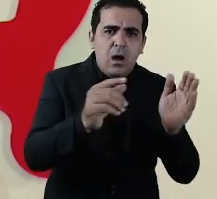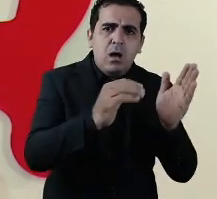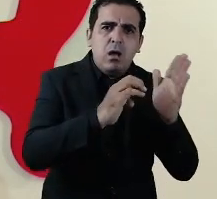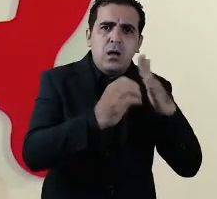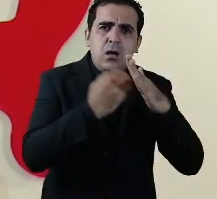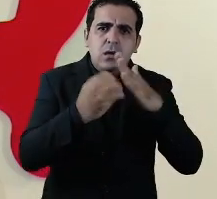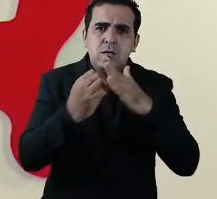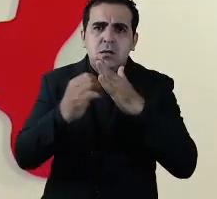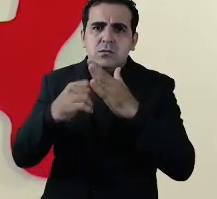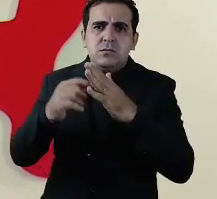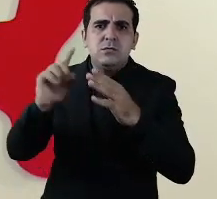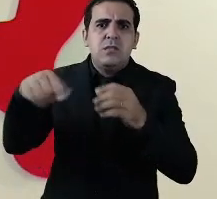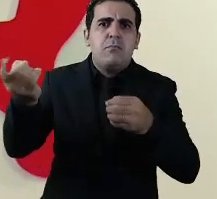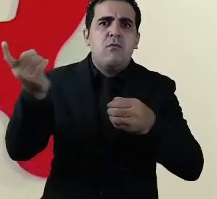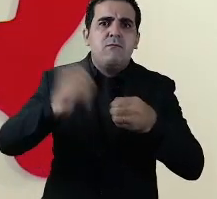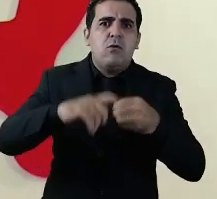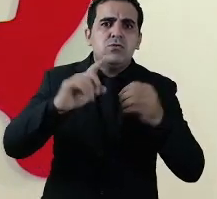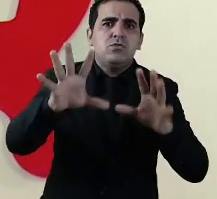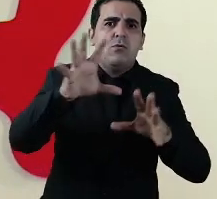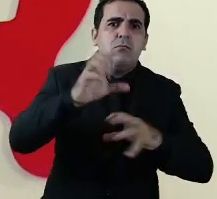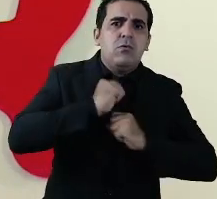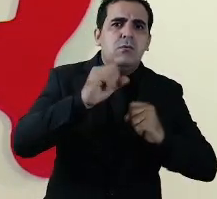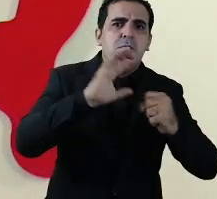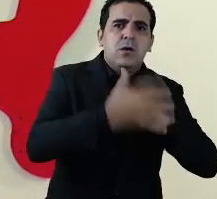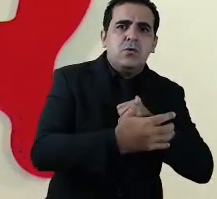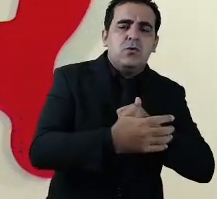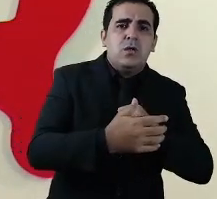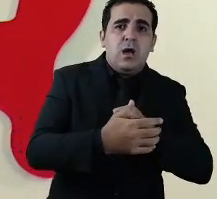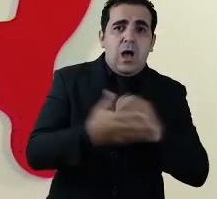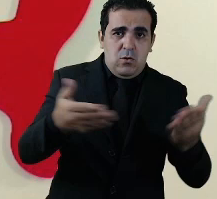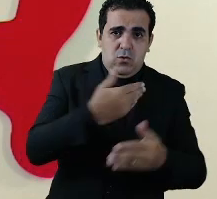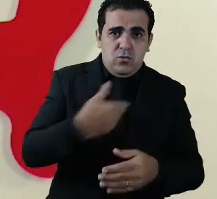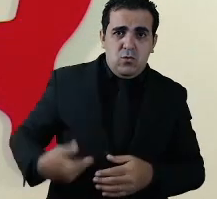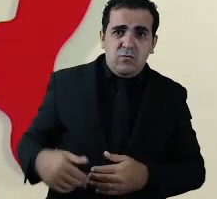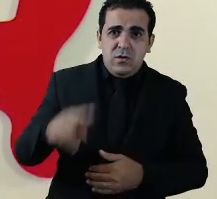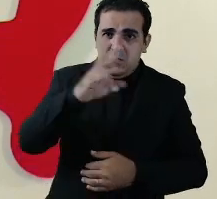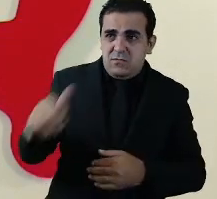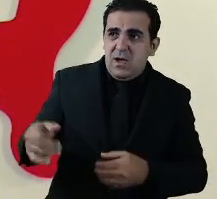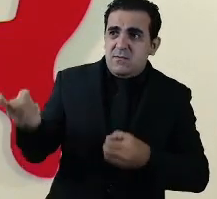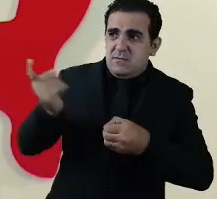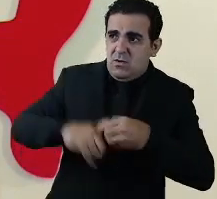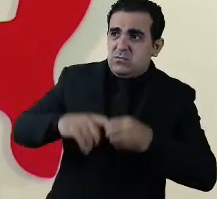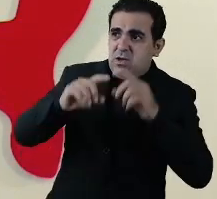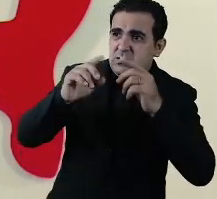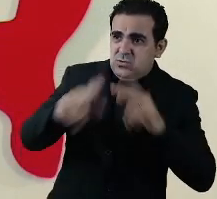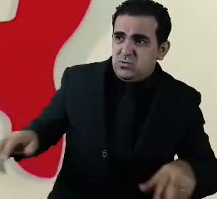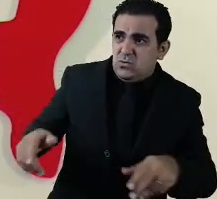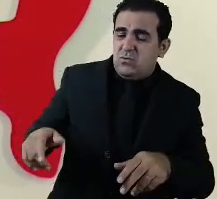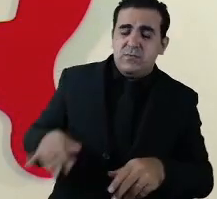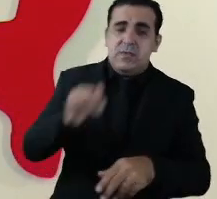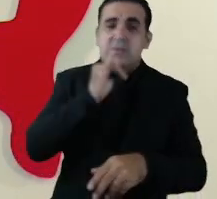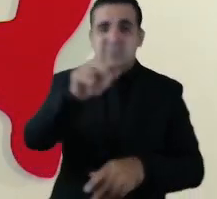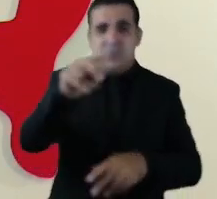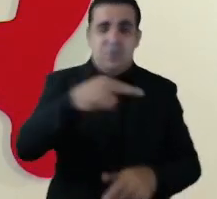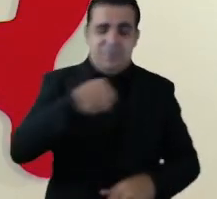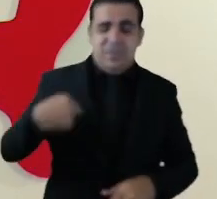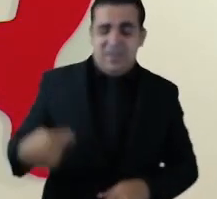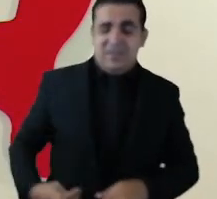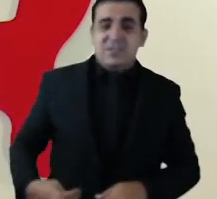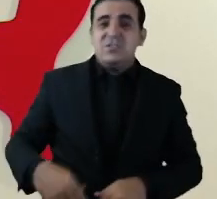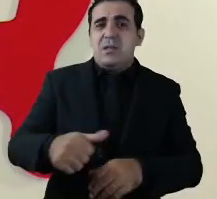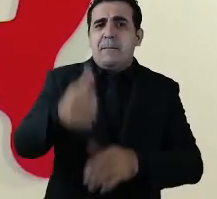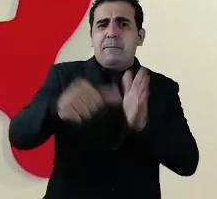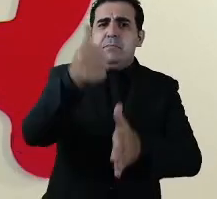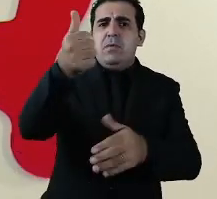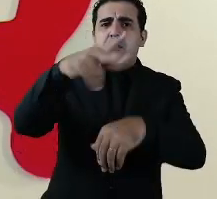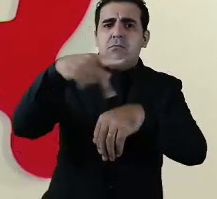registraram pequenos surtos da doença se o governo do estado reavalia pode reavaliar a situação no futuro a China como todos sabem foi